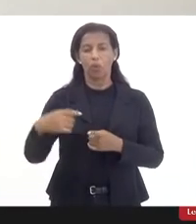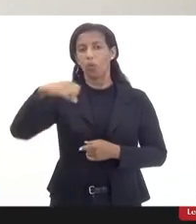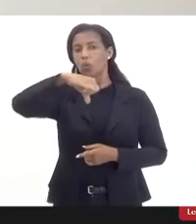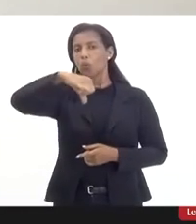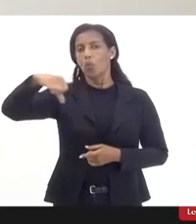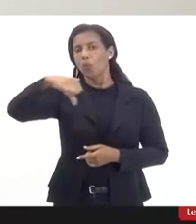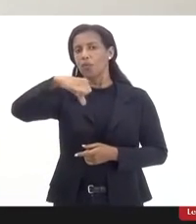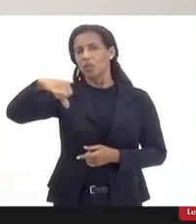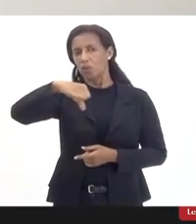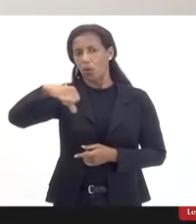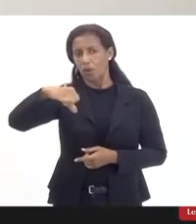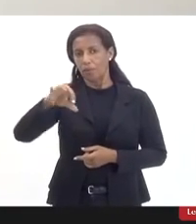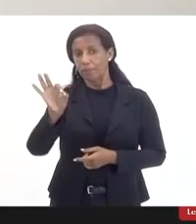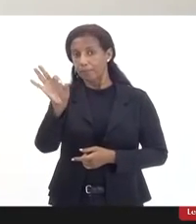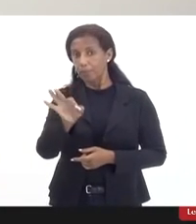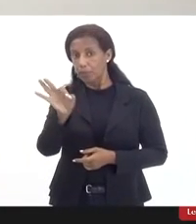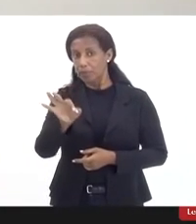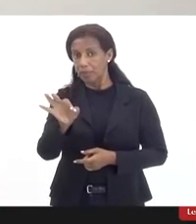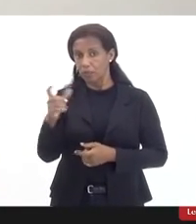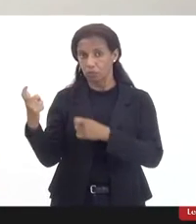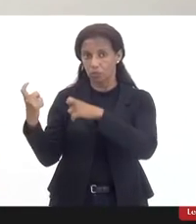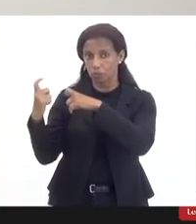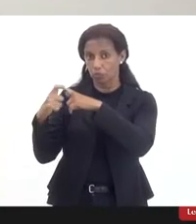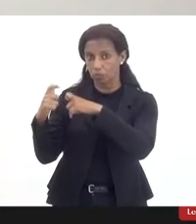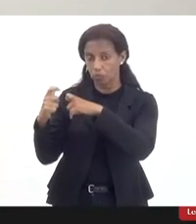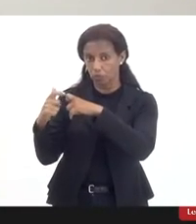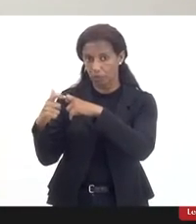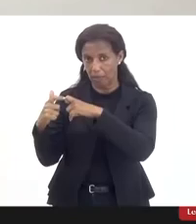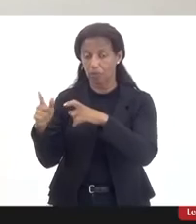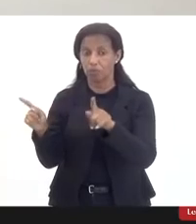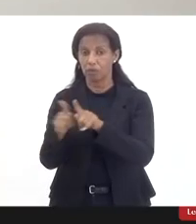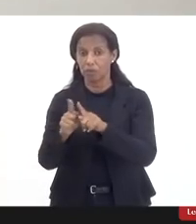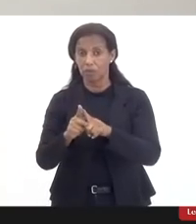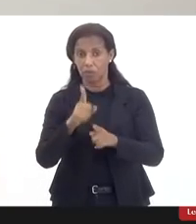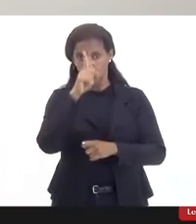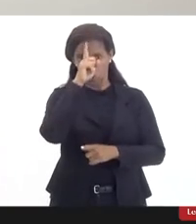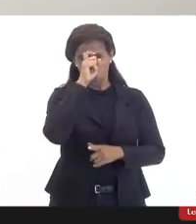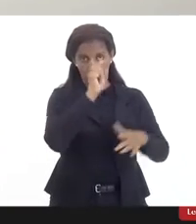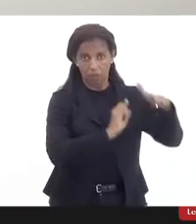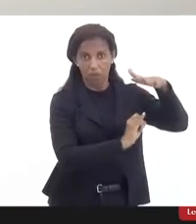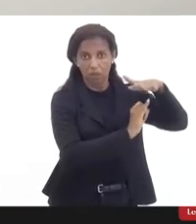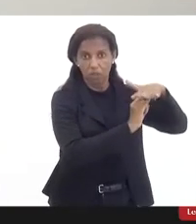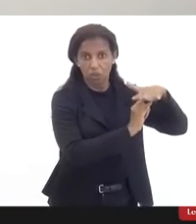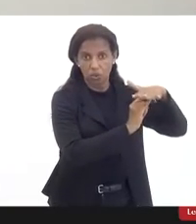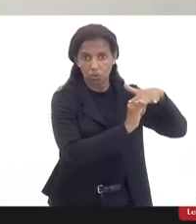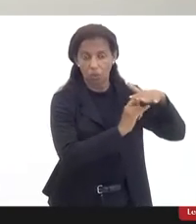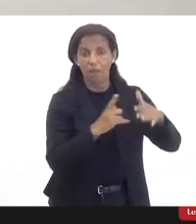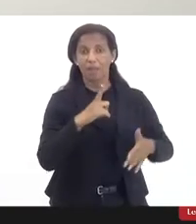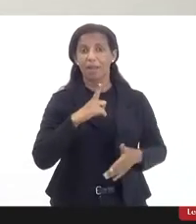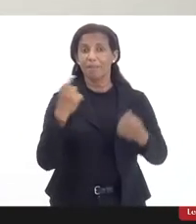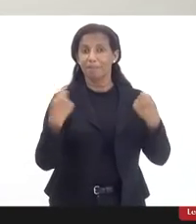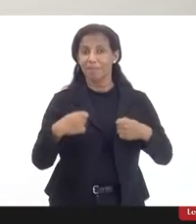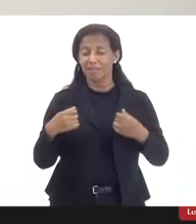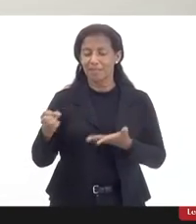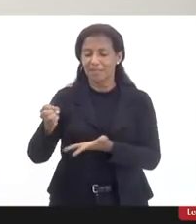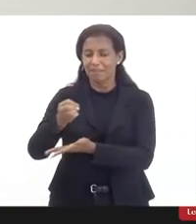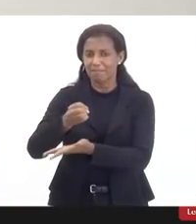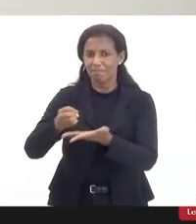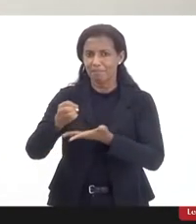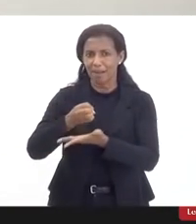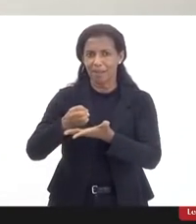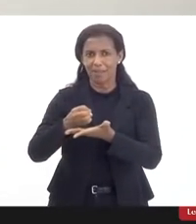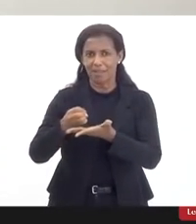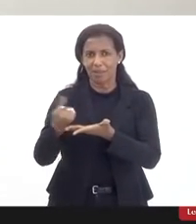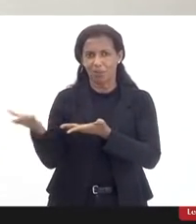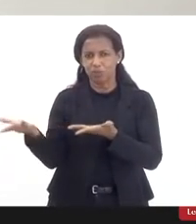% dos médicos hoje e 99% das instituições hoje, elas se baseiam no sídio. Só há